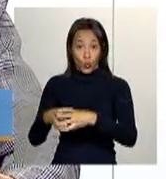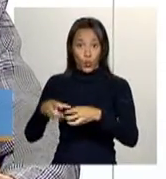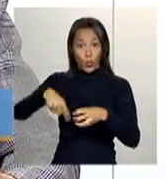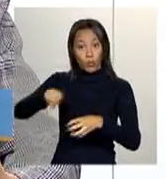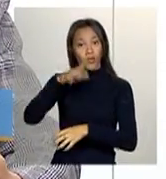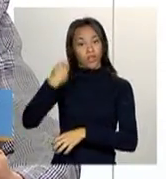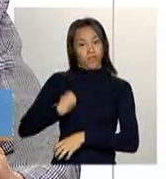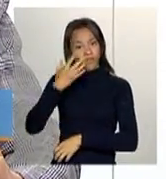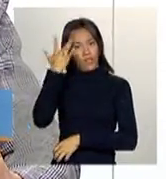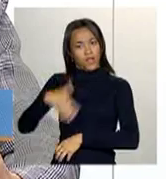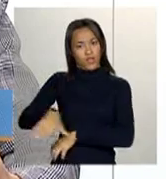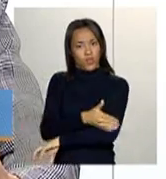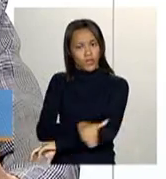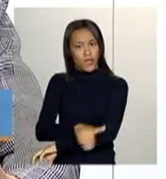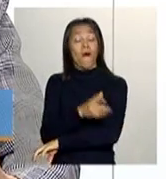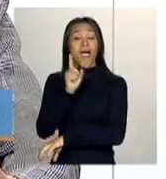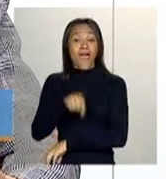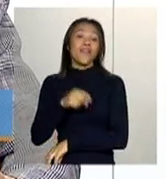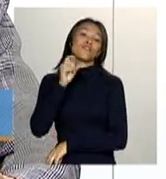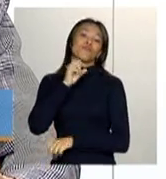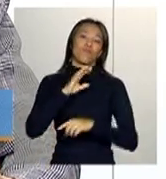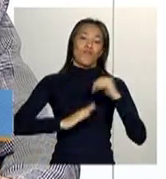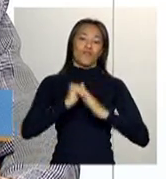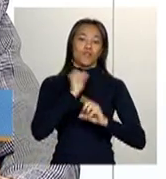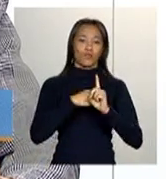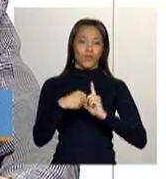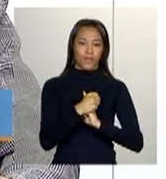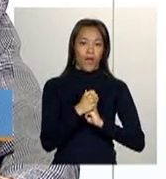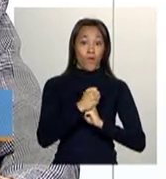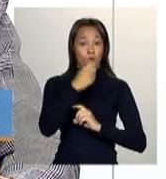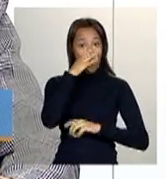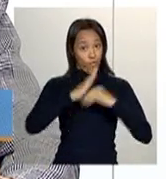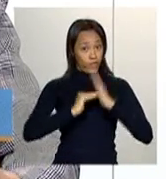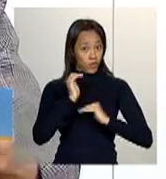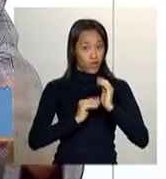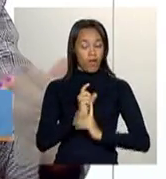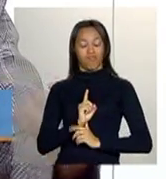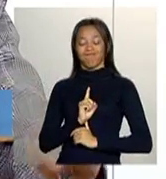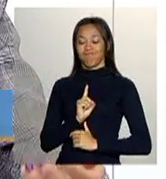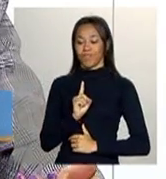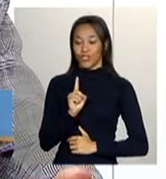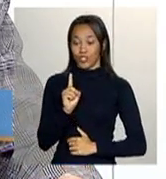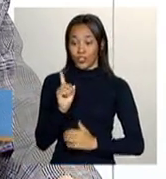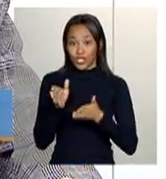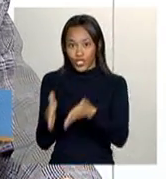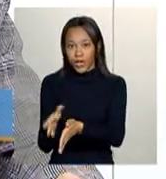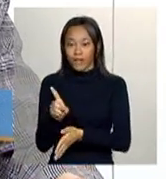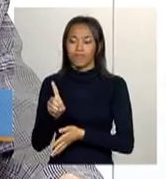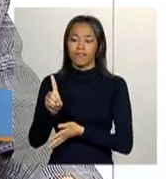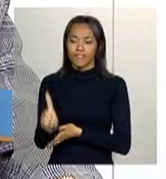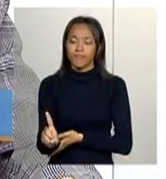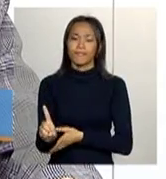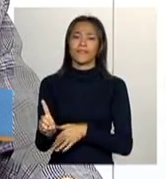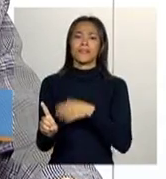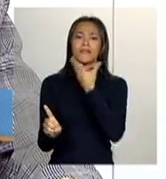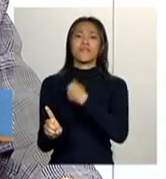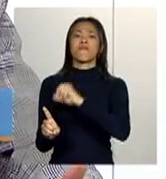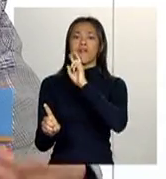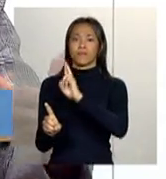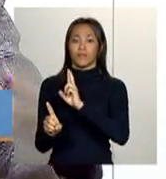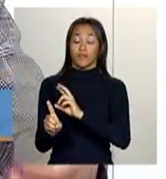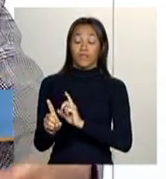assistência social. Então, Odessa, o assistente social, ele aproxima, na verdade, a população de rua do responsável pelo